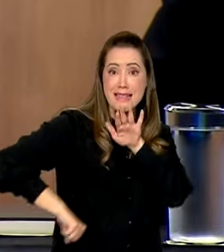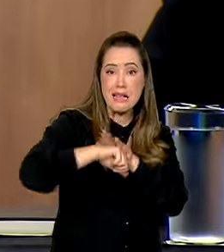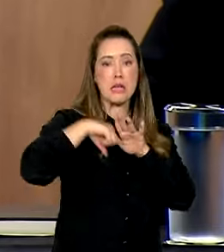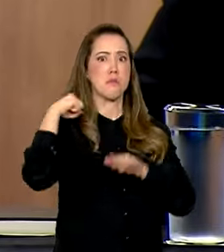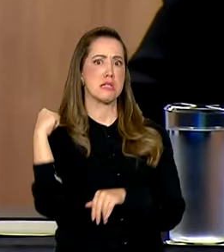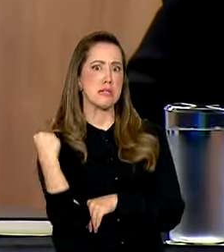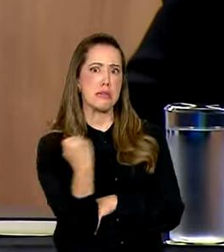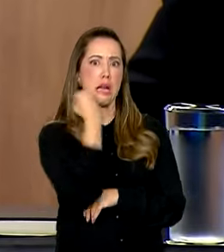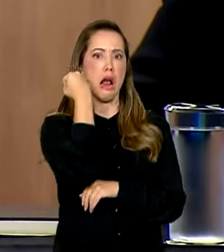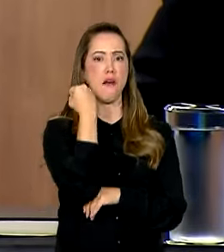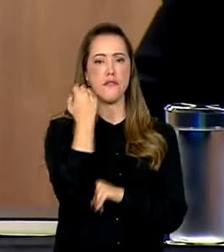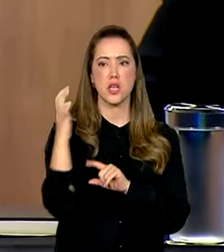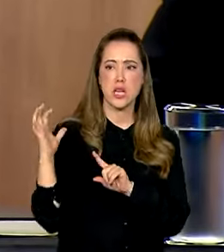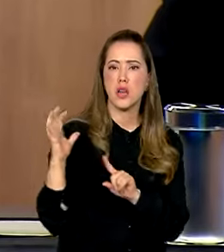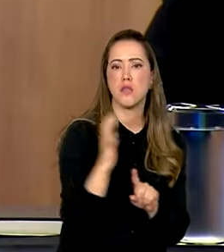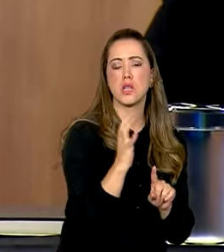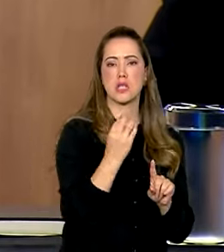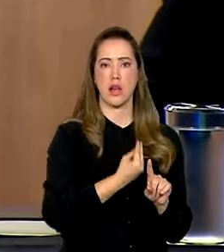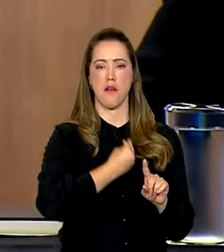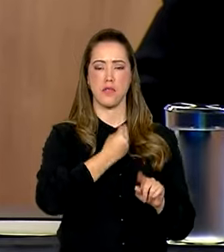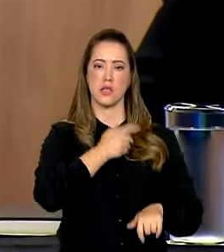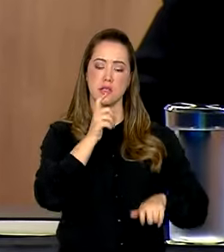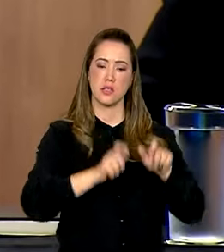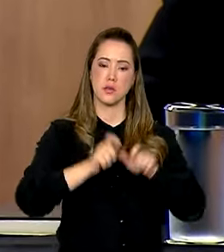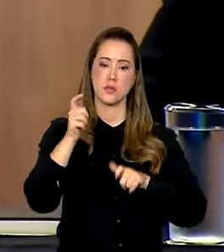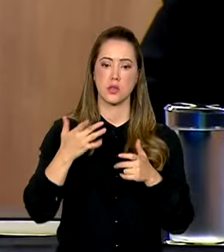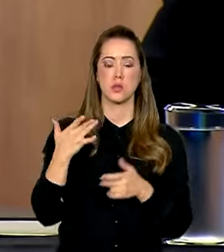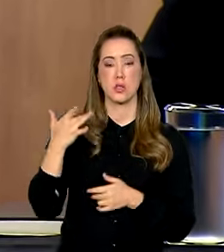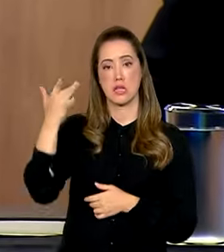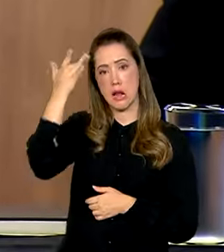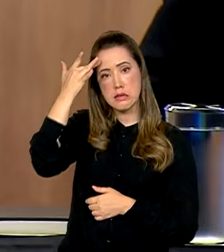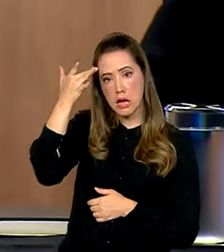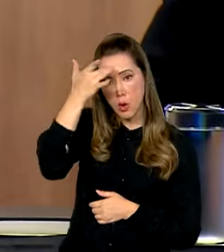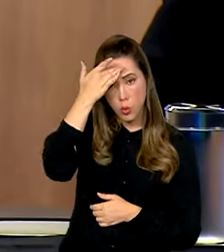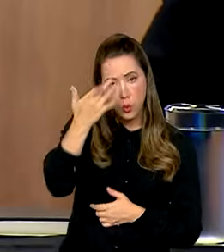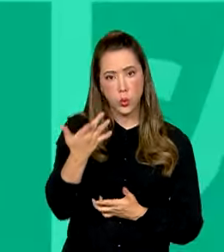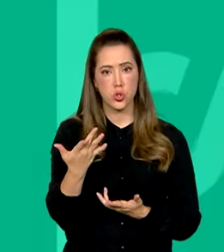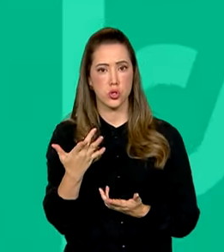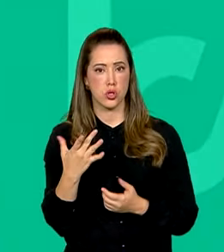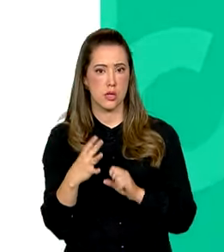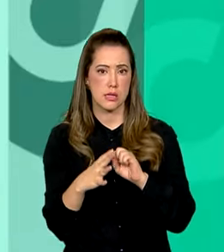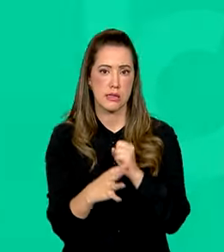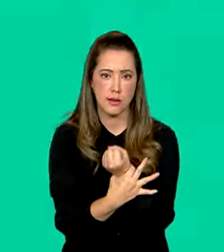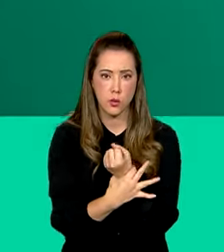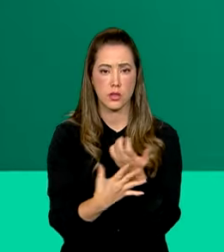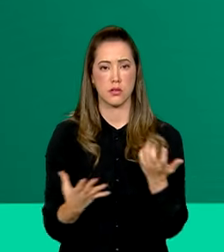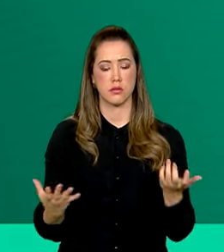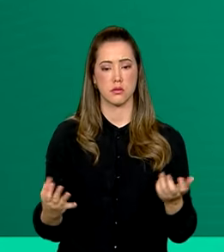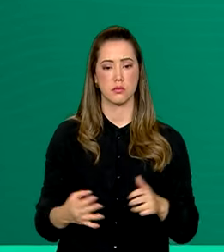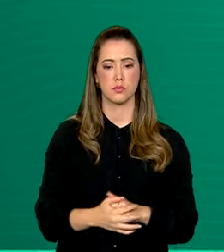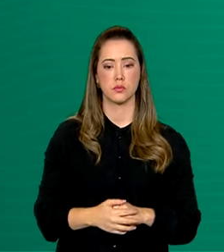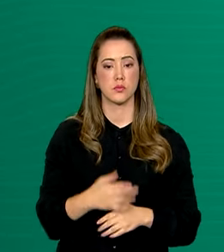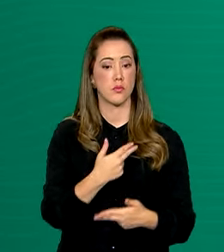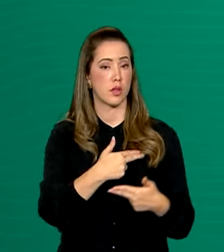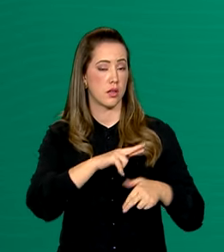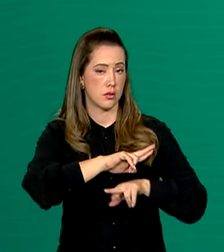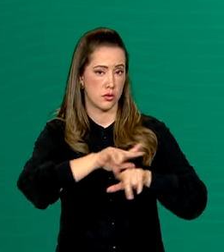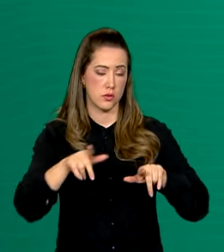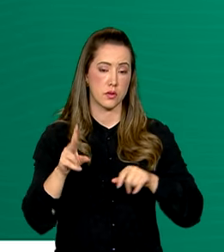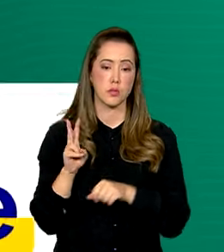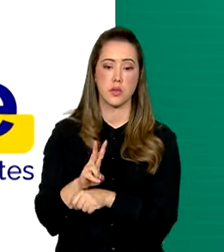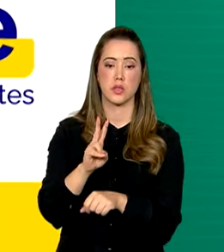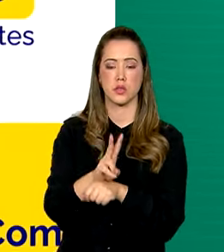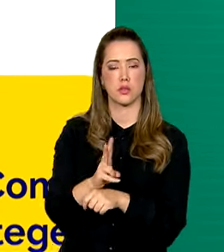que estão interferindo não só na vida real, na saúde e na segurança das crianças. Entre os instrumentos que permitem a